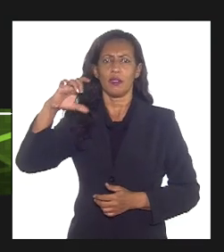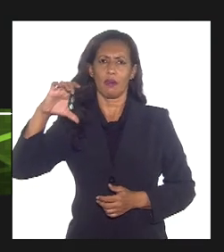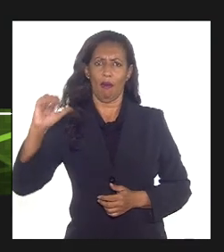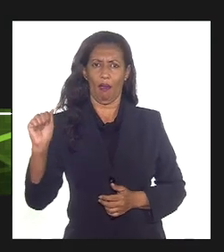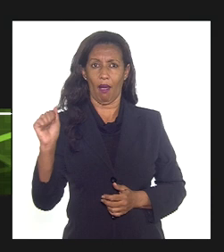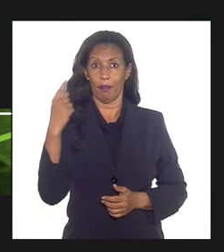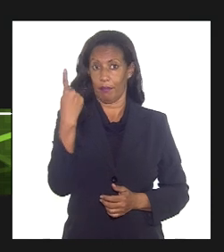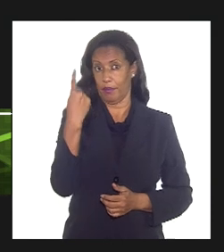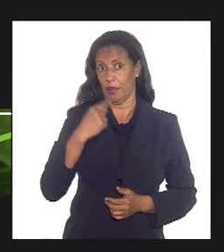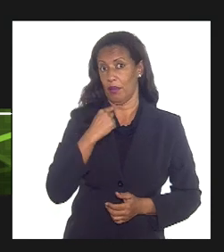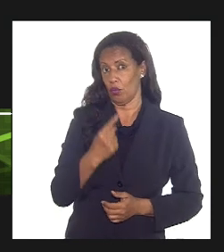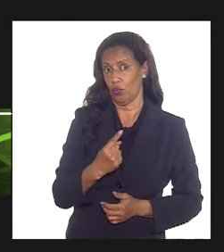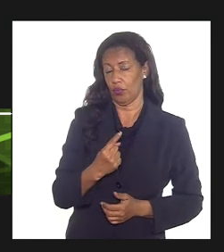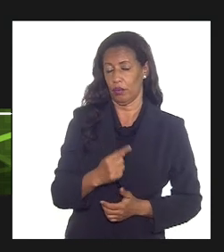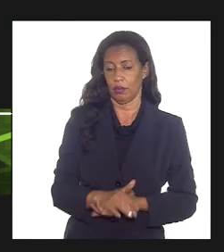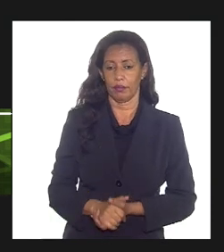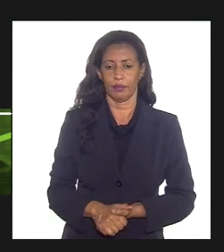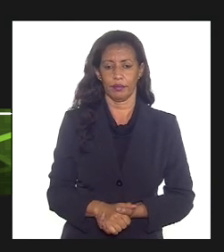dúvida.